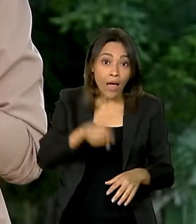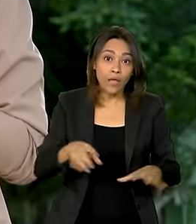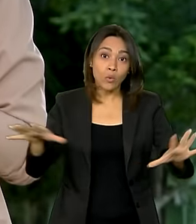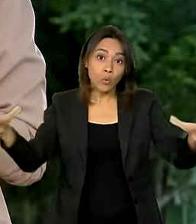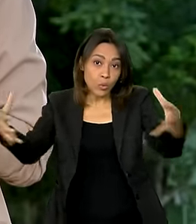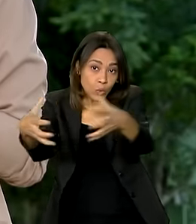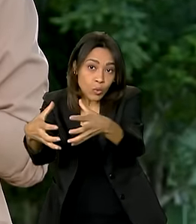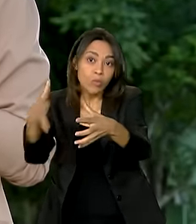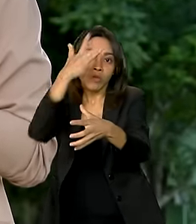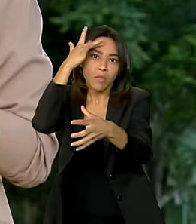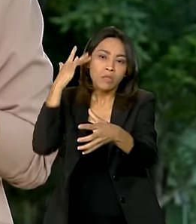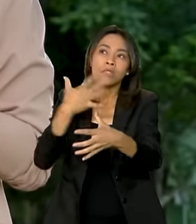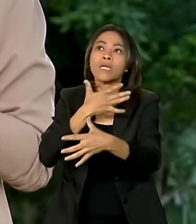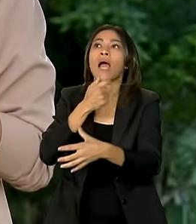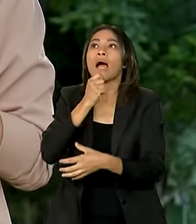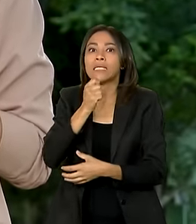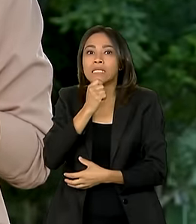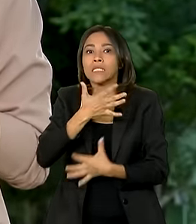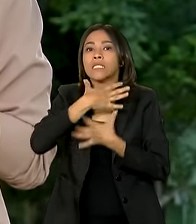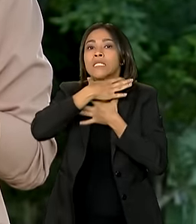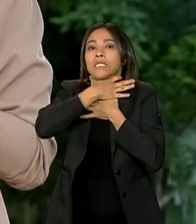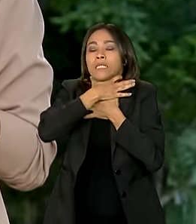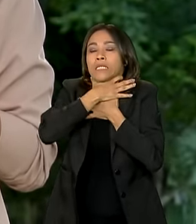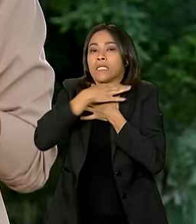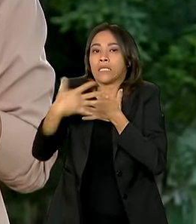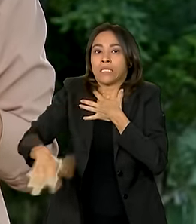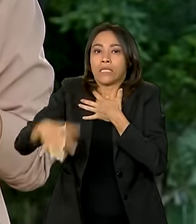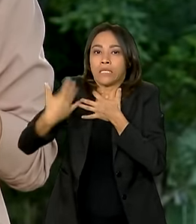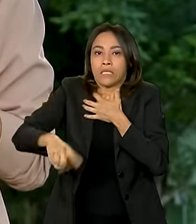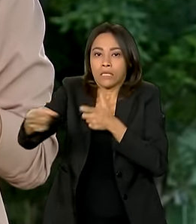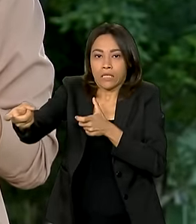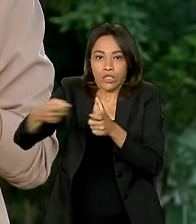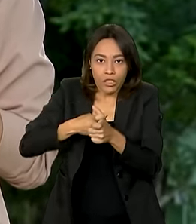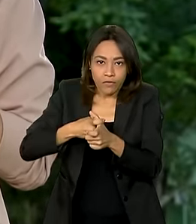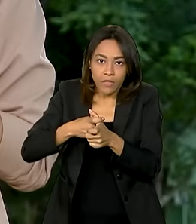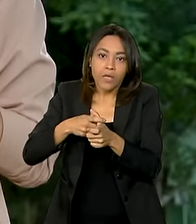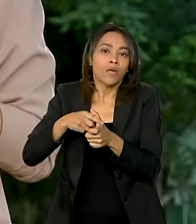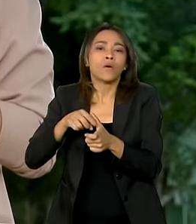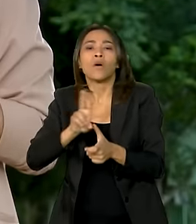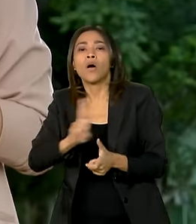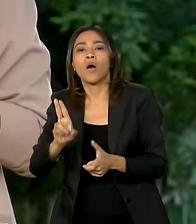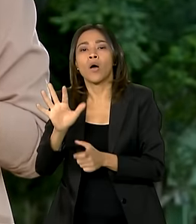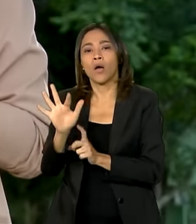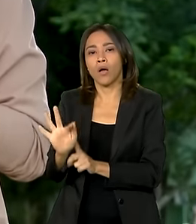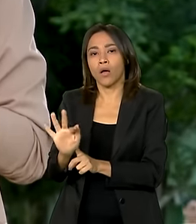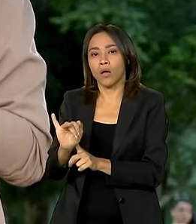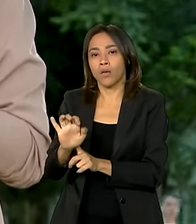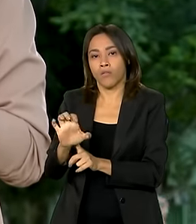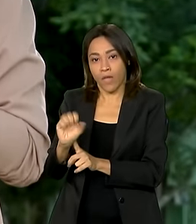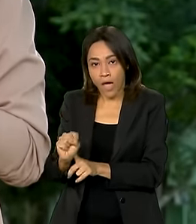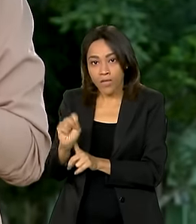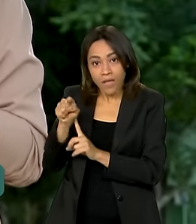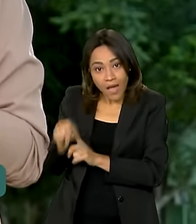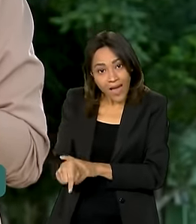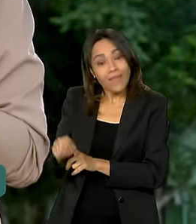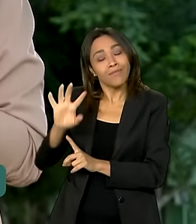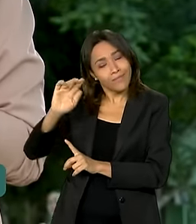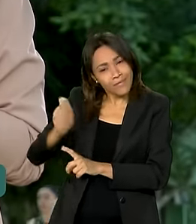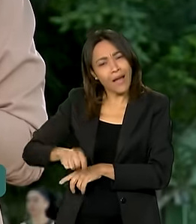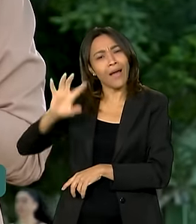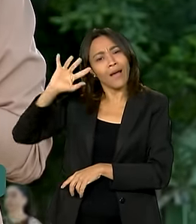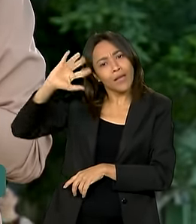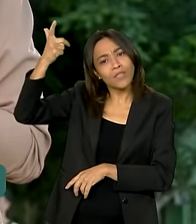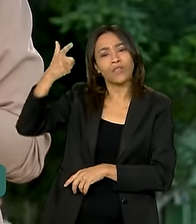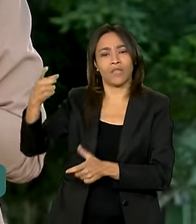brasileiros que ainda tem dívidas com o Fundo de Financiamento Estudantil, o FIES, saiba que esse débito também pode ser